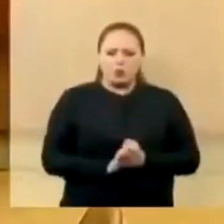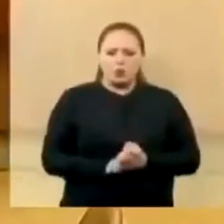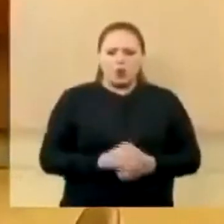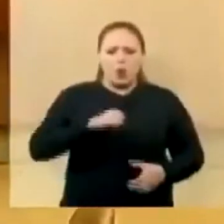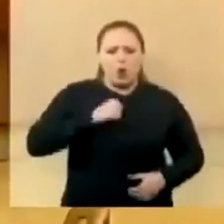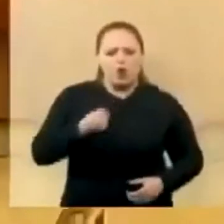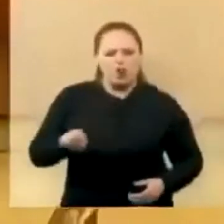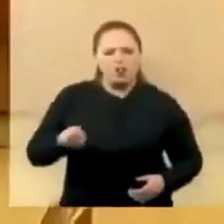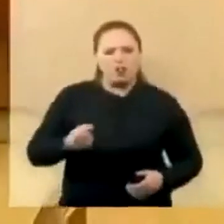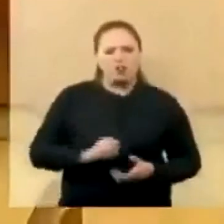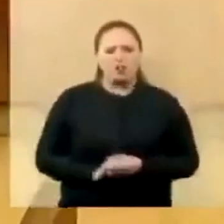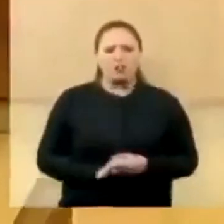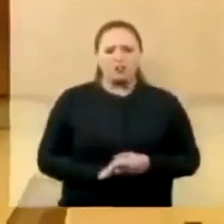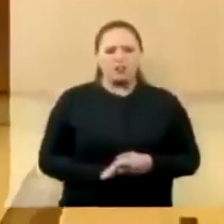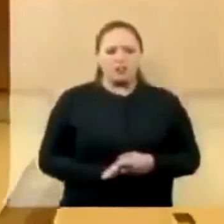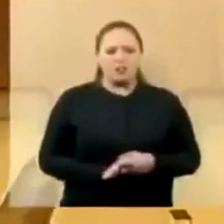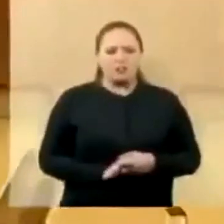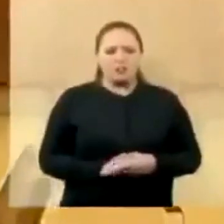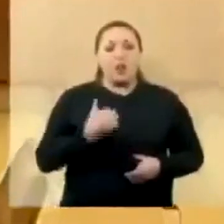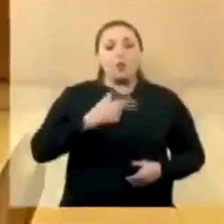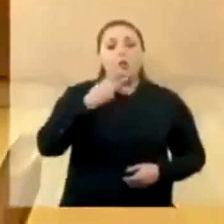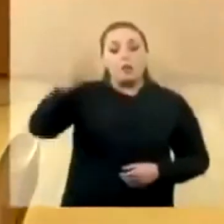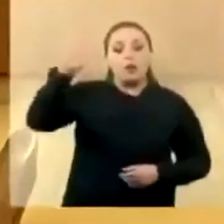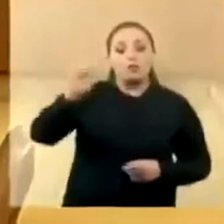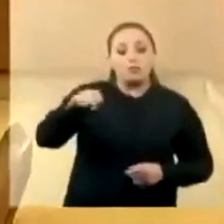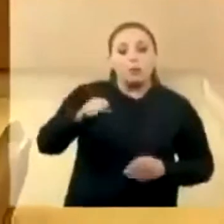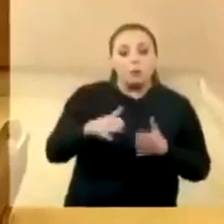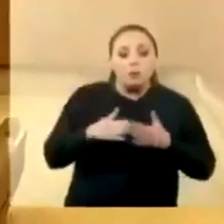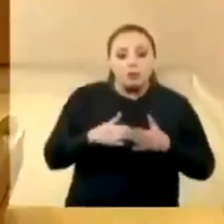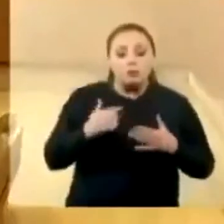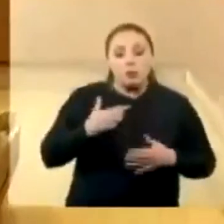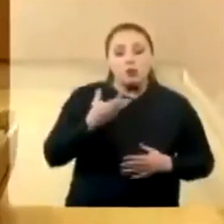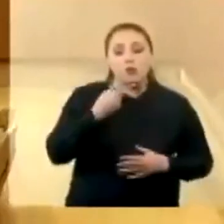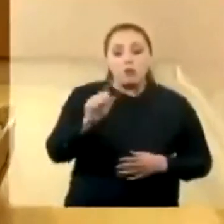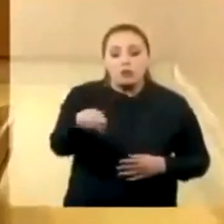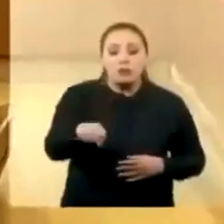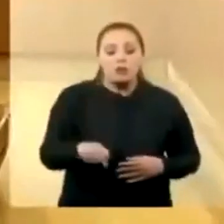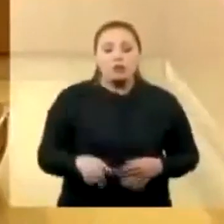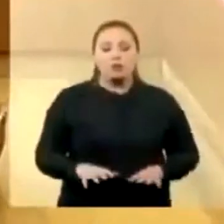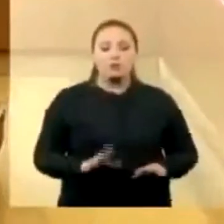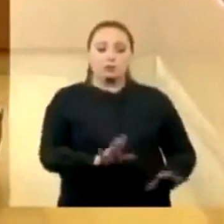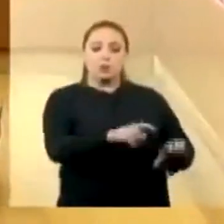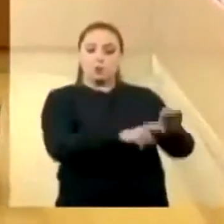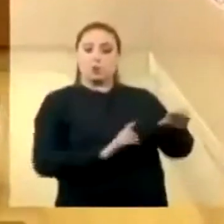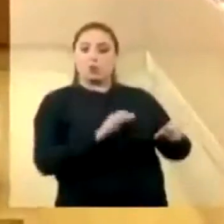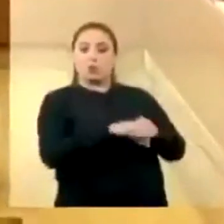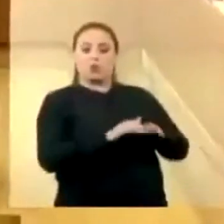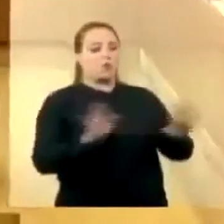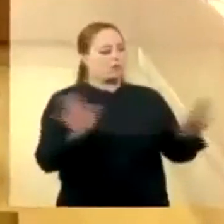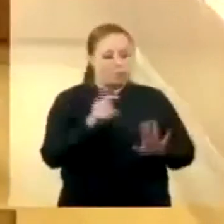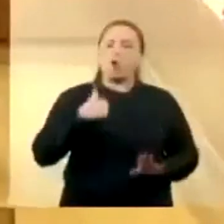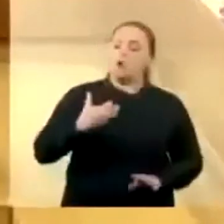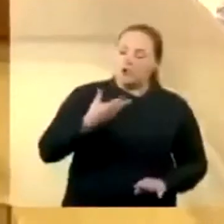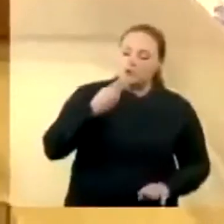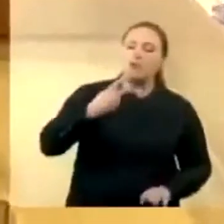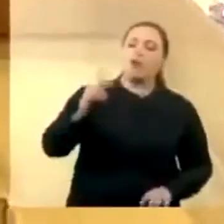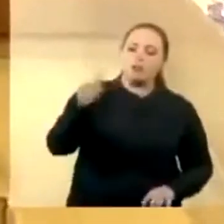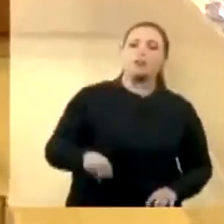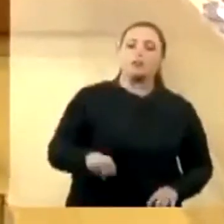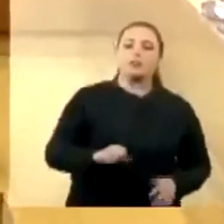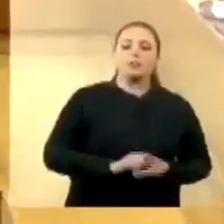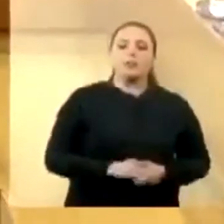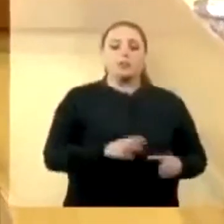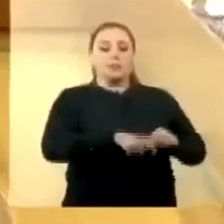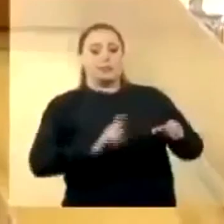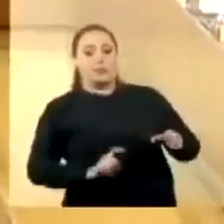eu estou com a palavra, eu estou com a palavra e continuo, presidente, por favor, estou com a palavra e continuo, não, eu estou com a palavra e continuo, senhor, a